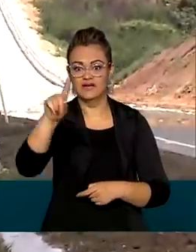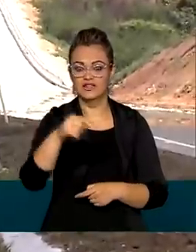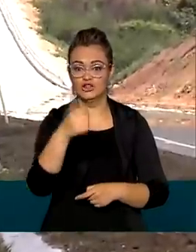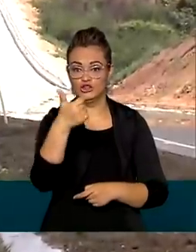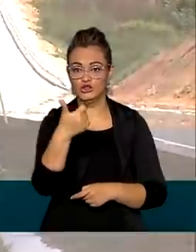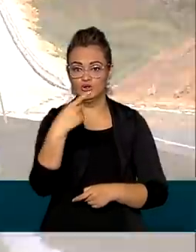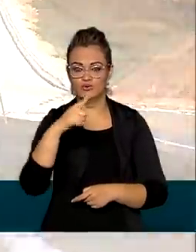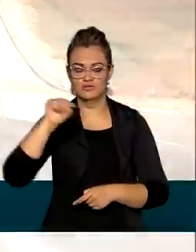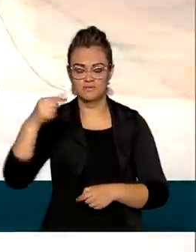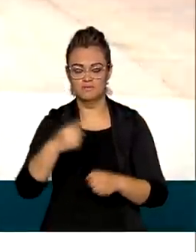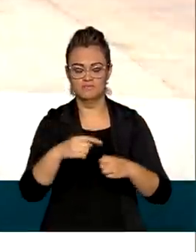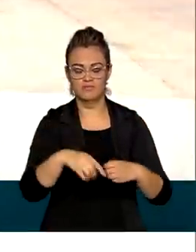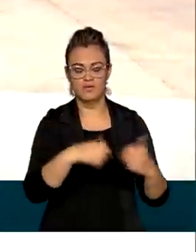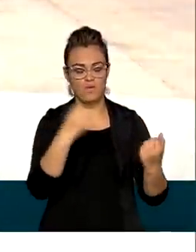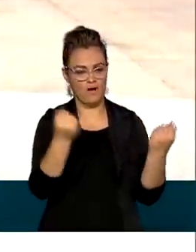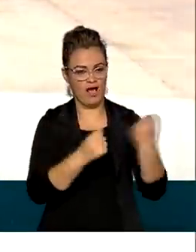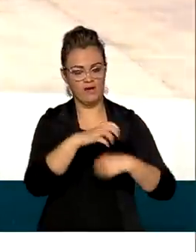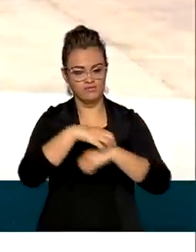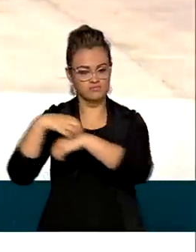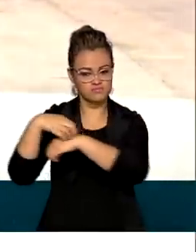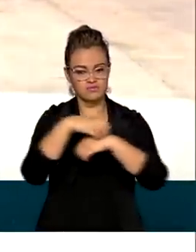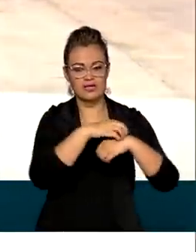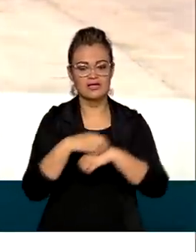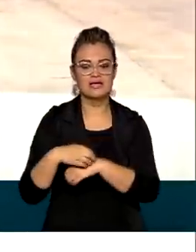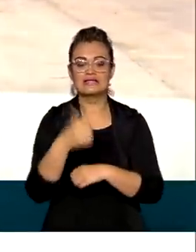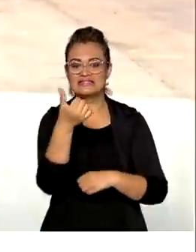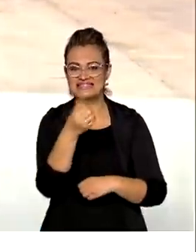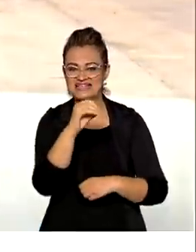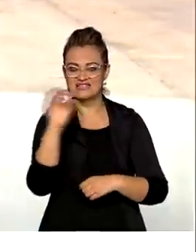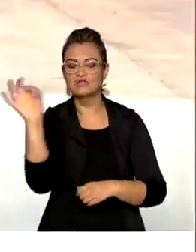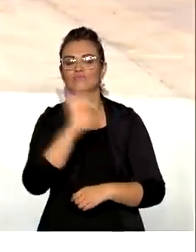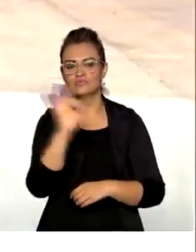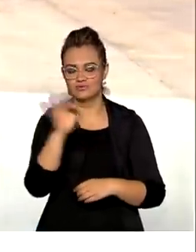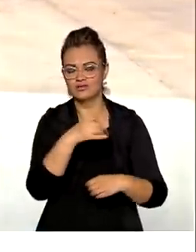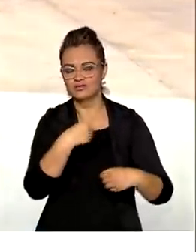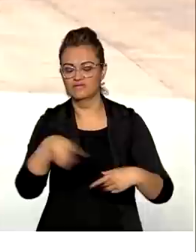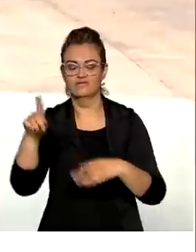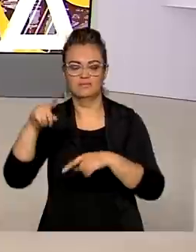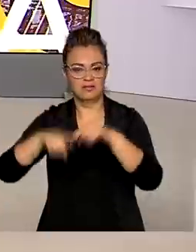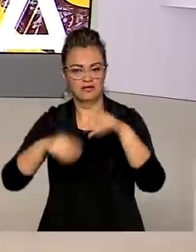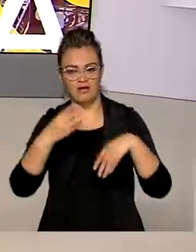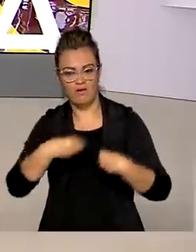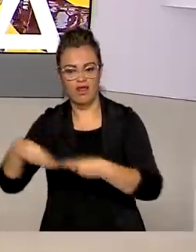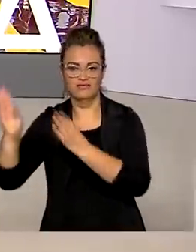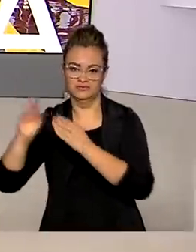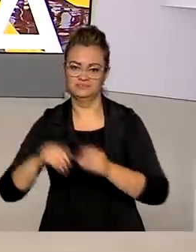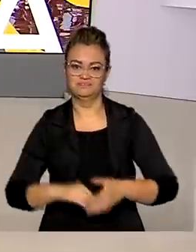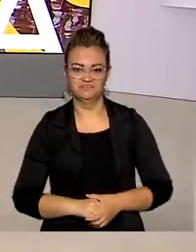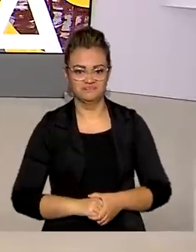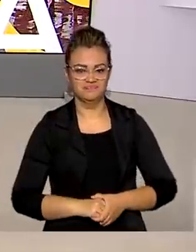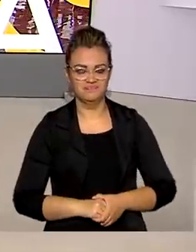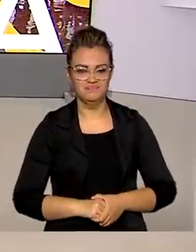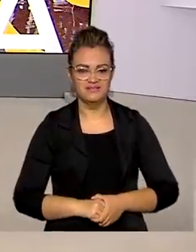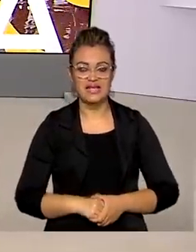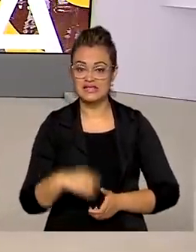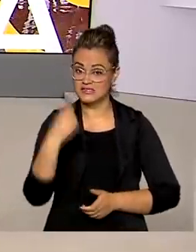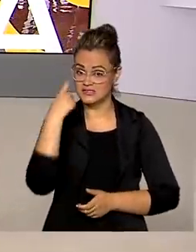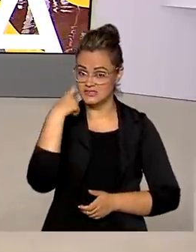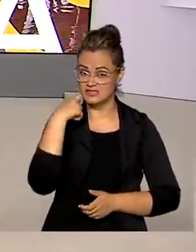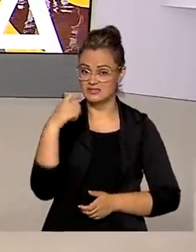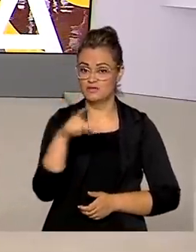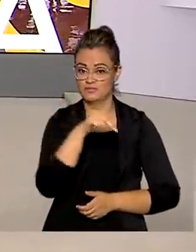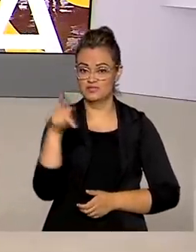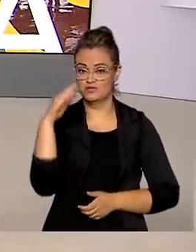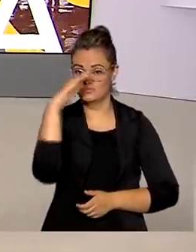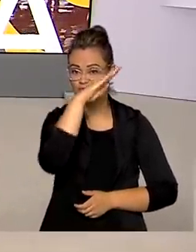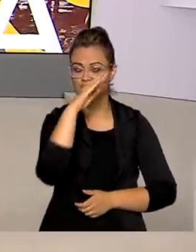veículos por dia, sendo 60% deles relacionados ao transporte de carga. Na sexta-feira, presidente Jair